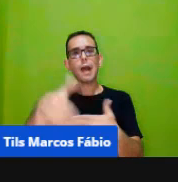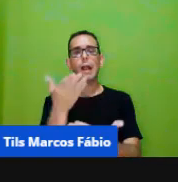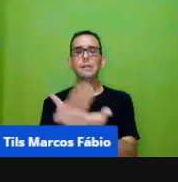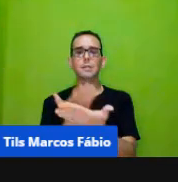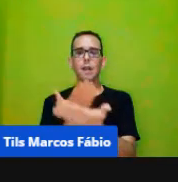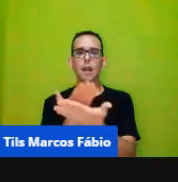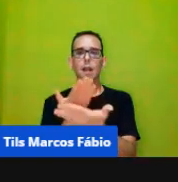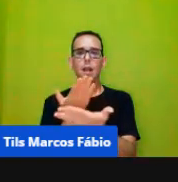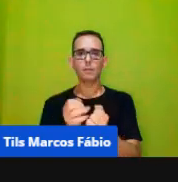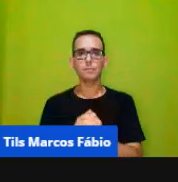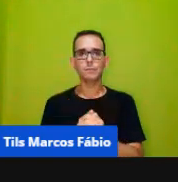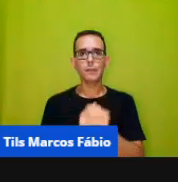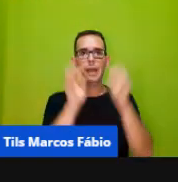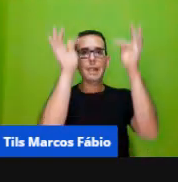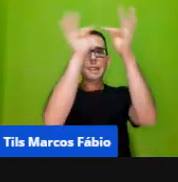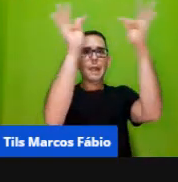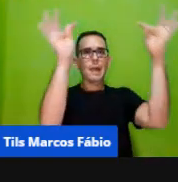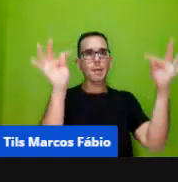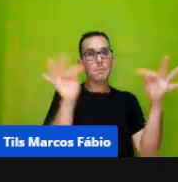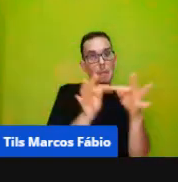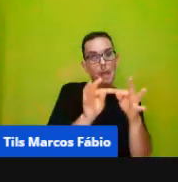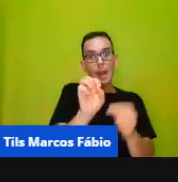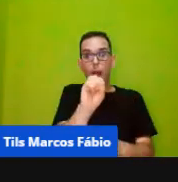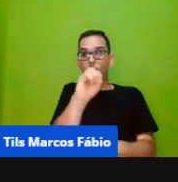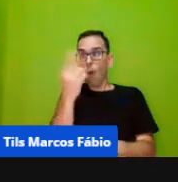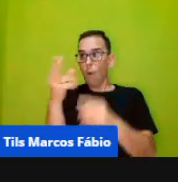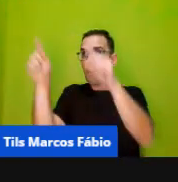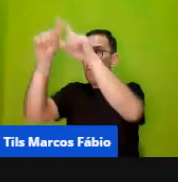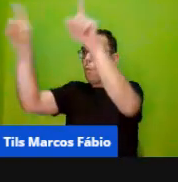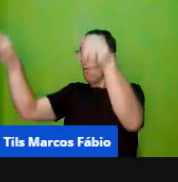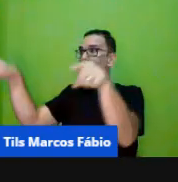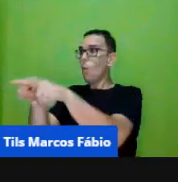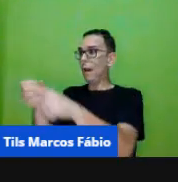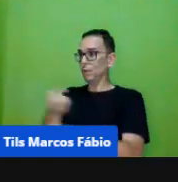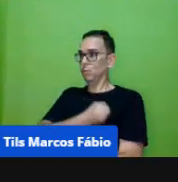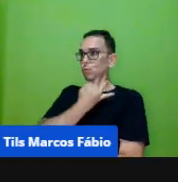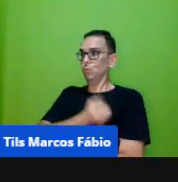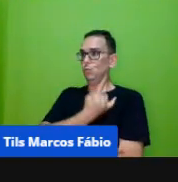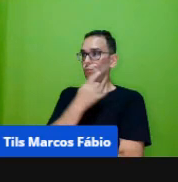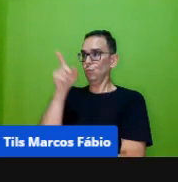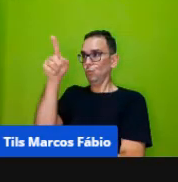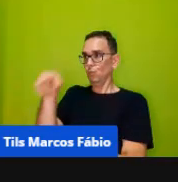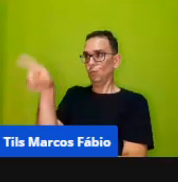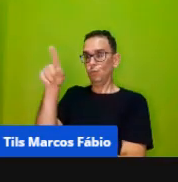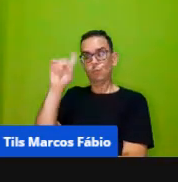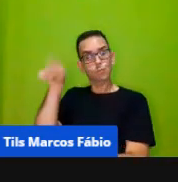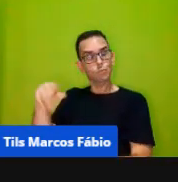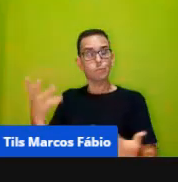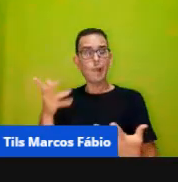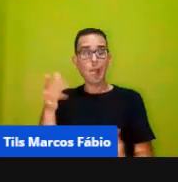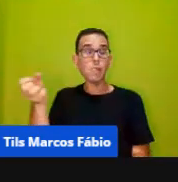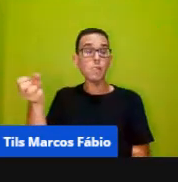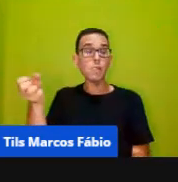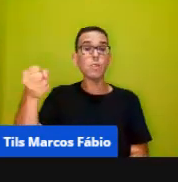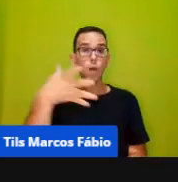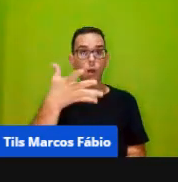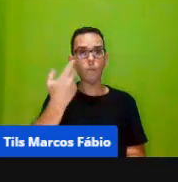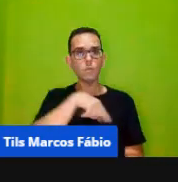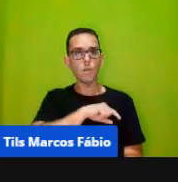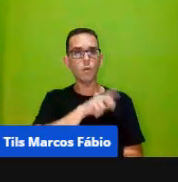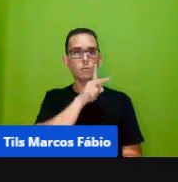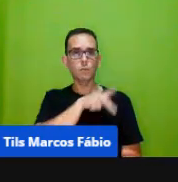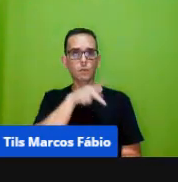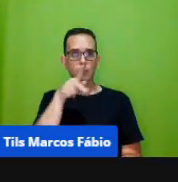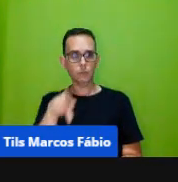A tabela ou o quadro numérico. Essa tabela ou o quadro é uma situação relativamente nova para nós da educação